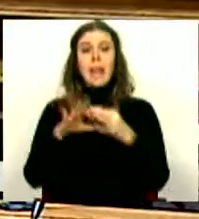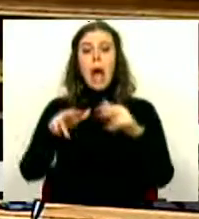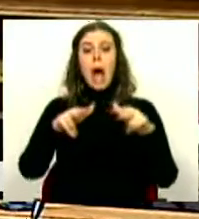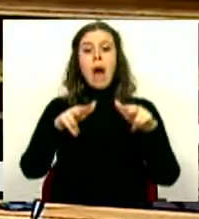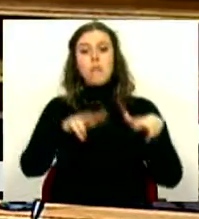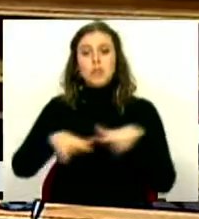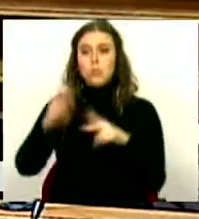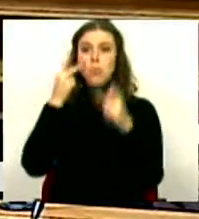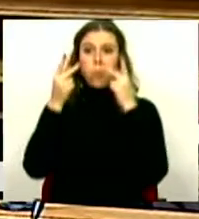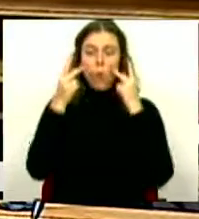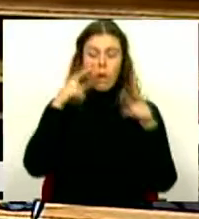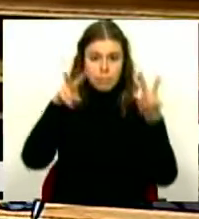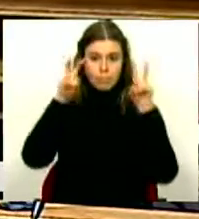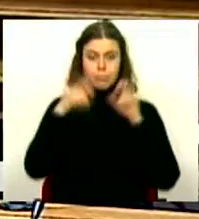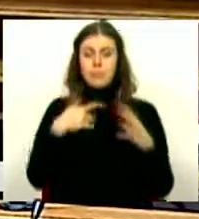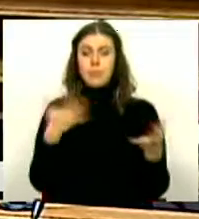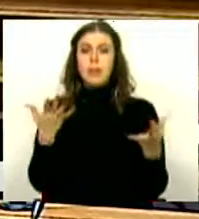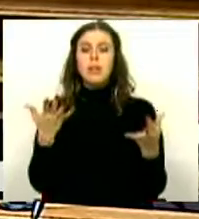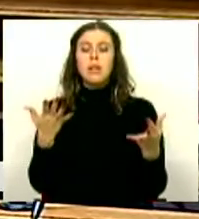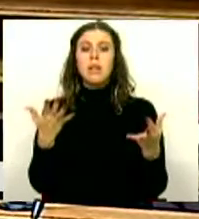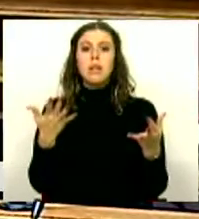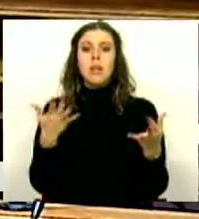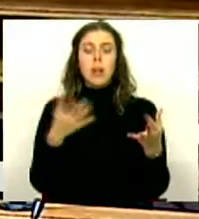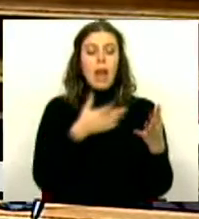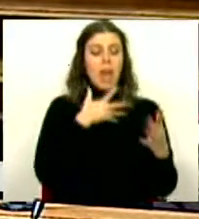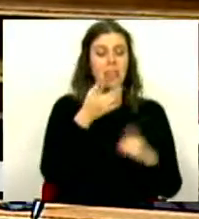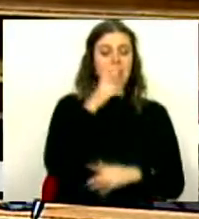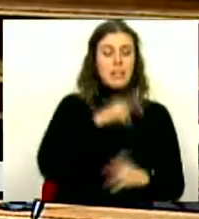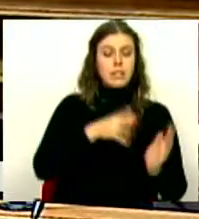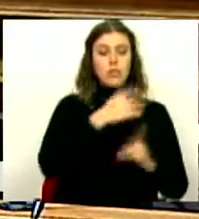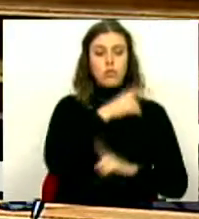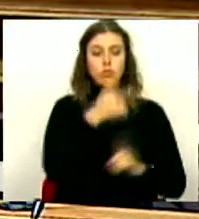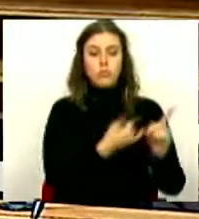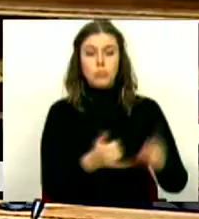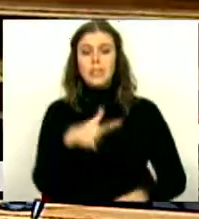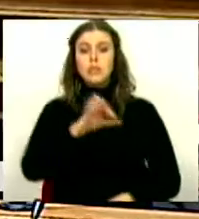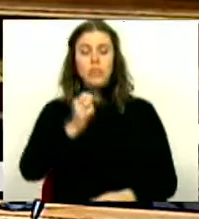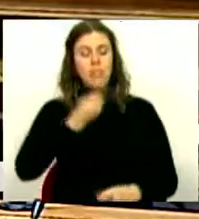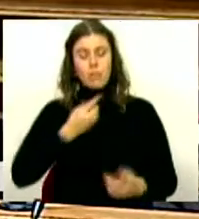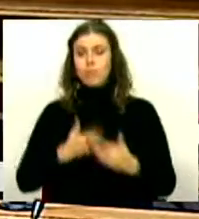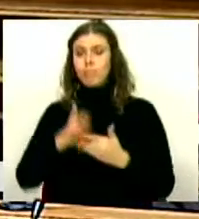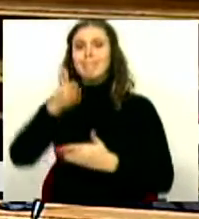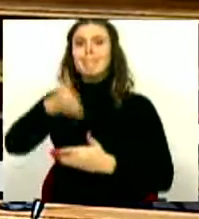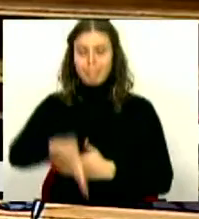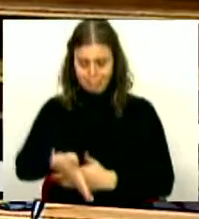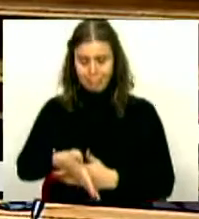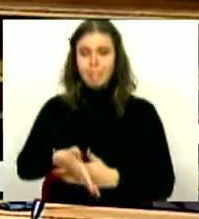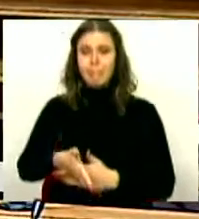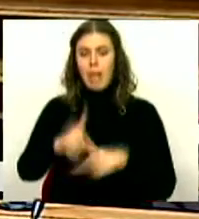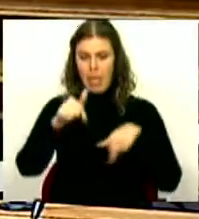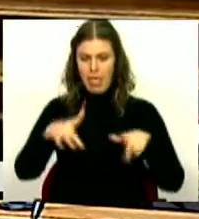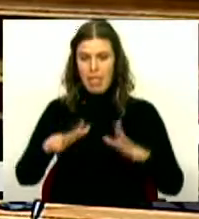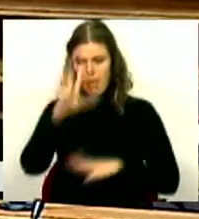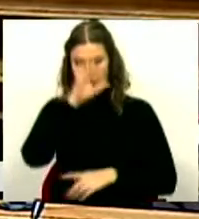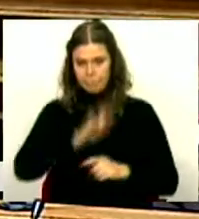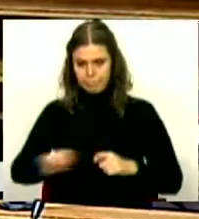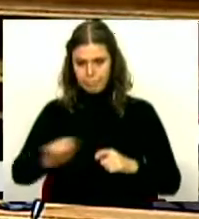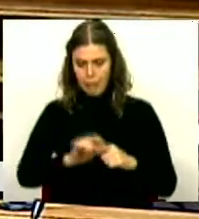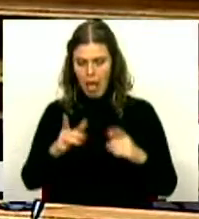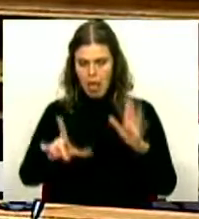vamos ter que transpor a Diretiva 1808 de 2018 sobre essa matéria, ainda nesta sessão legislativa,